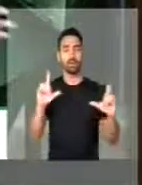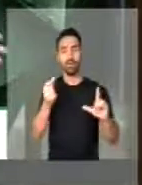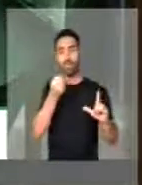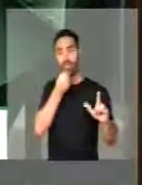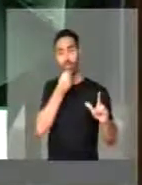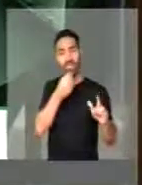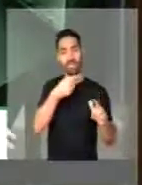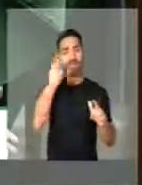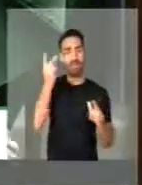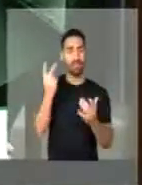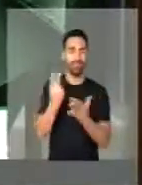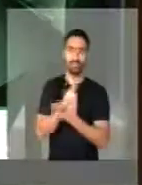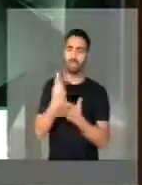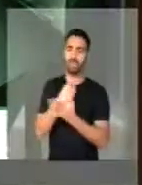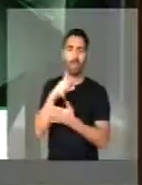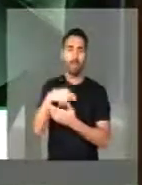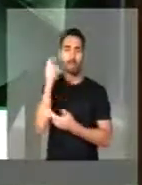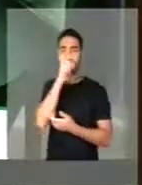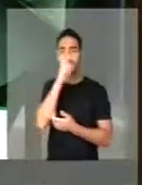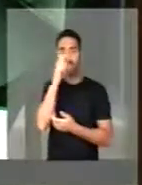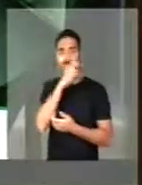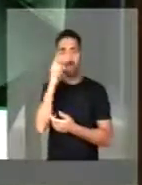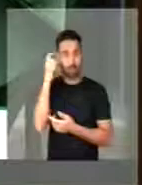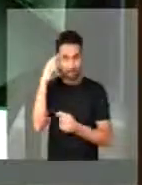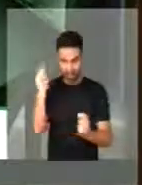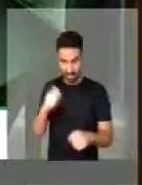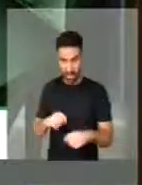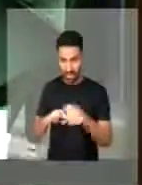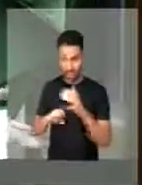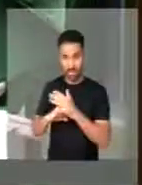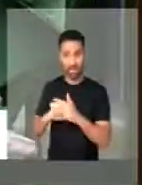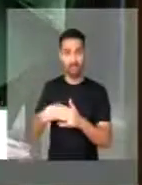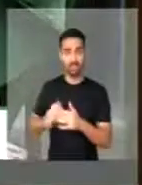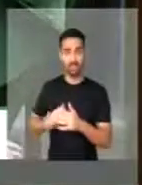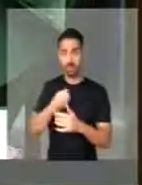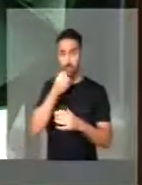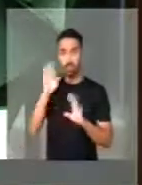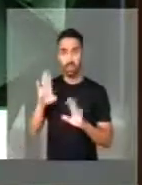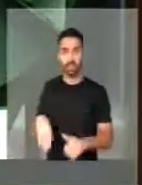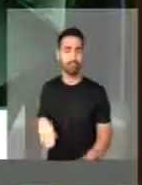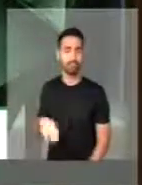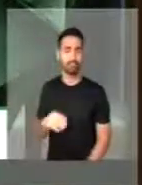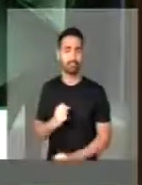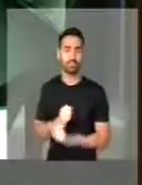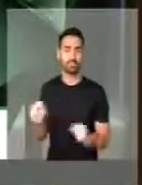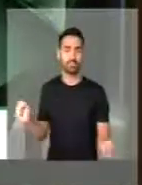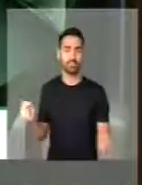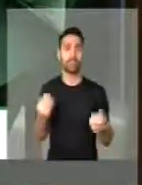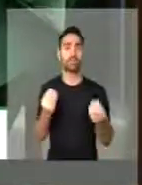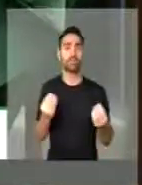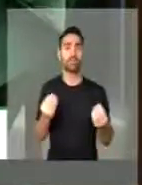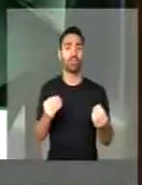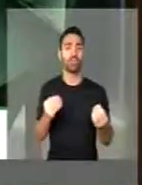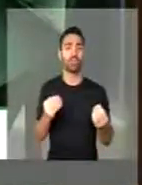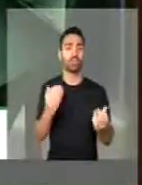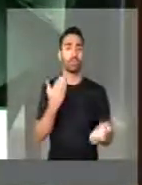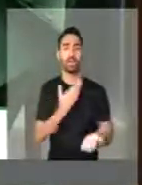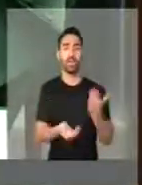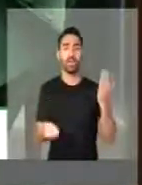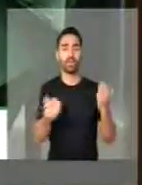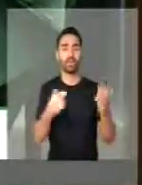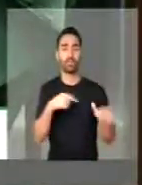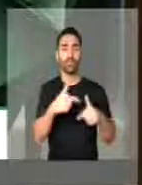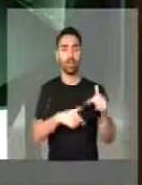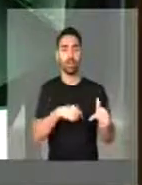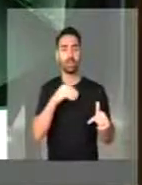acreditam que vão sobreviver. Como é que você desconstrói o trabalho, como é que você desconstrói os